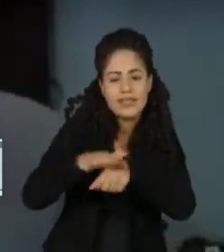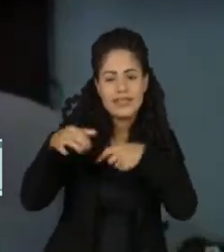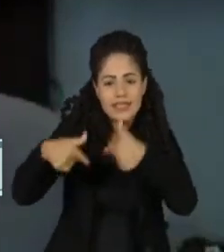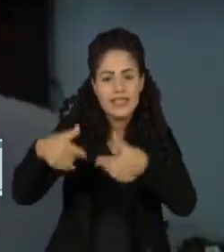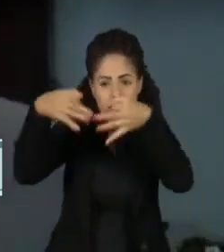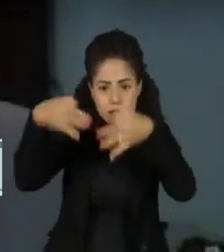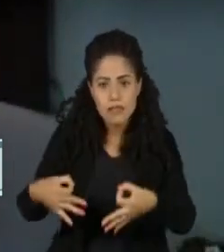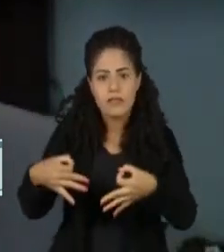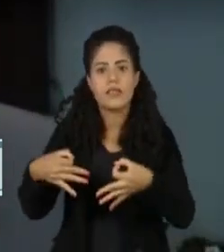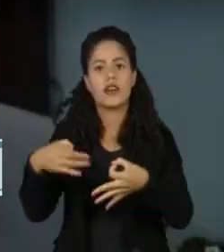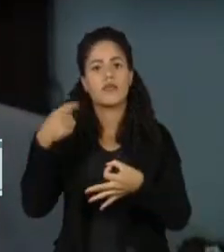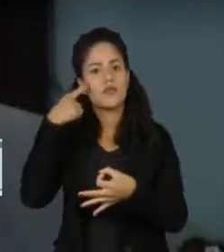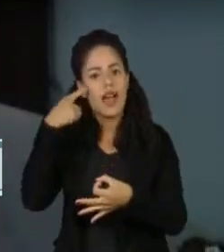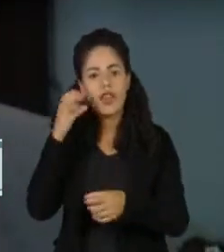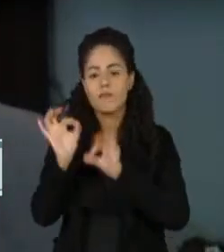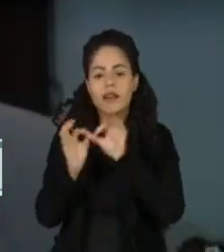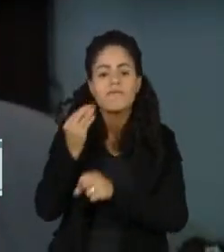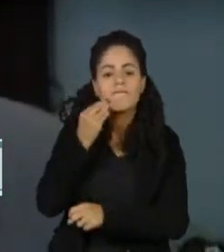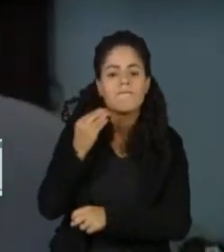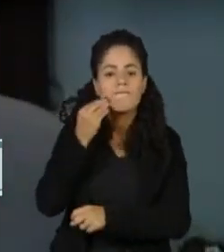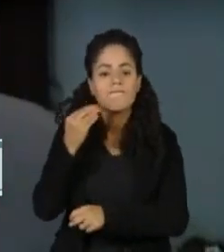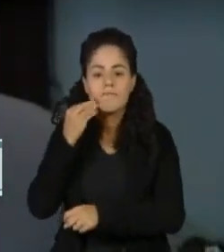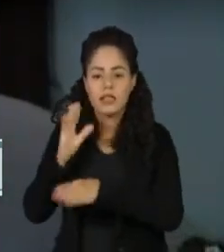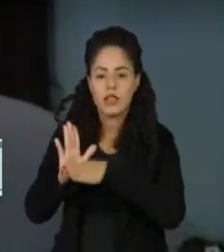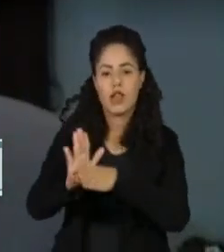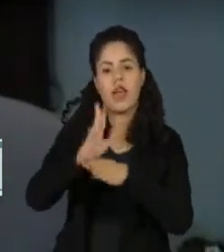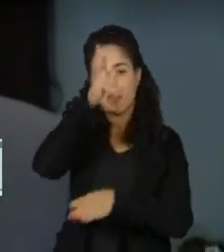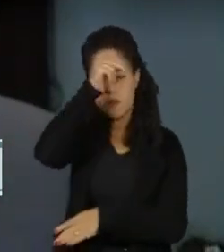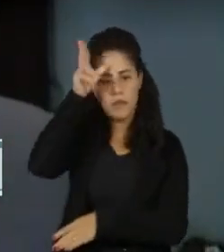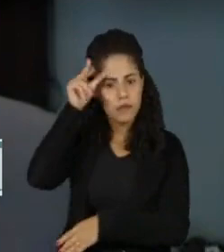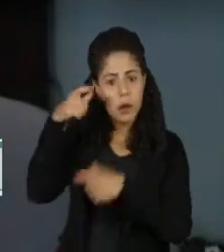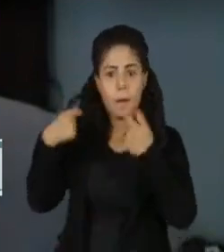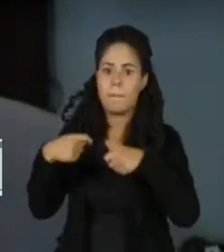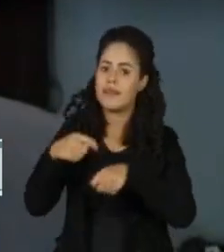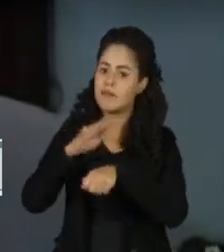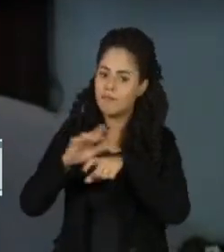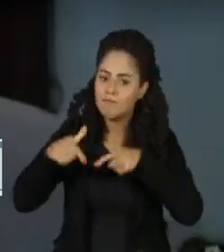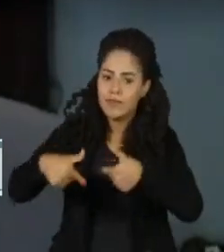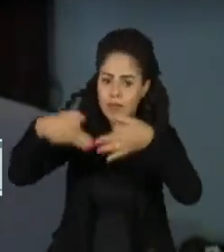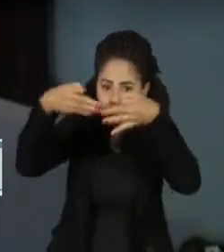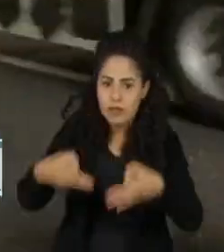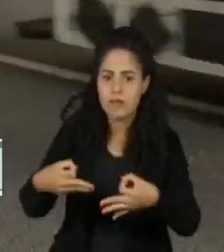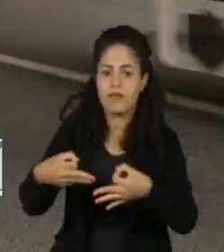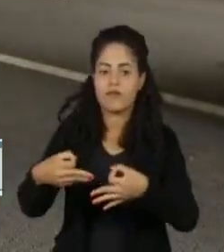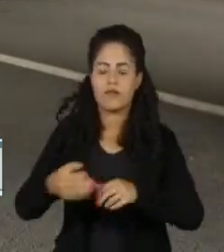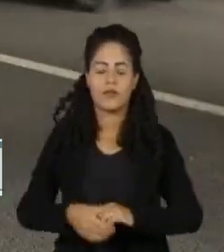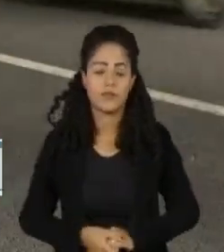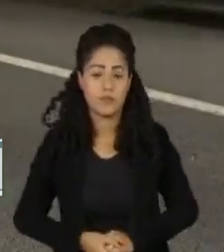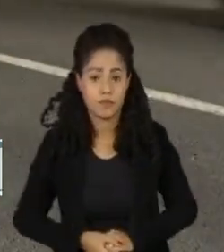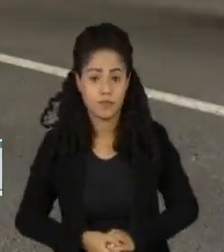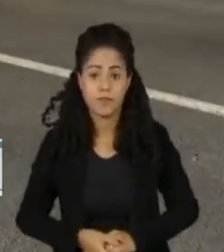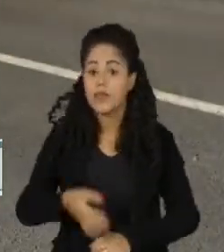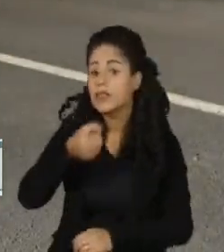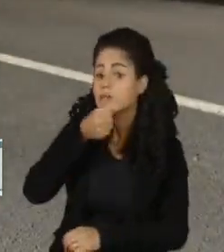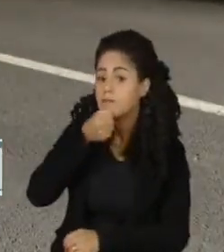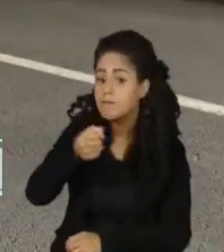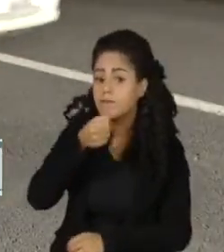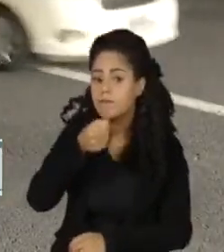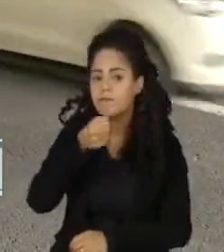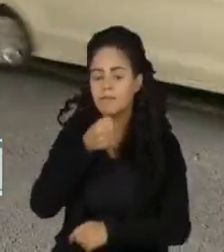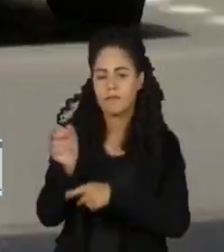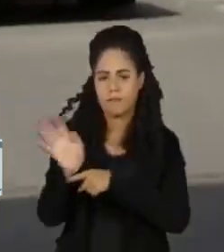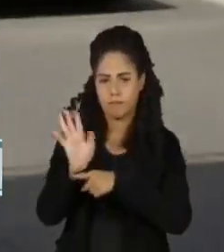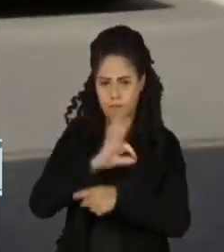Isso daí é uma atitude da prefeitura que deve ser tomada de forma urgente. A reportagem, a Polícia